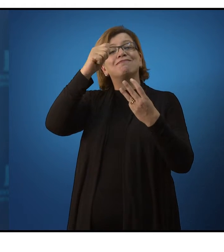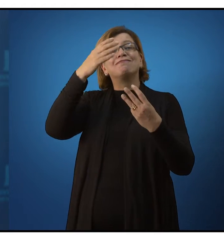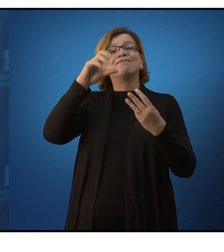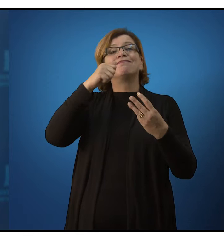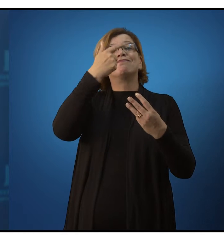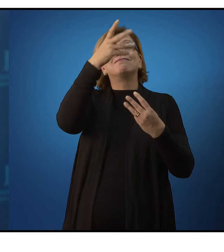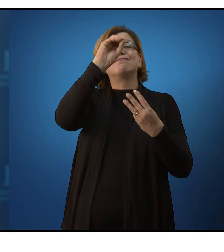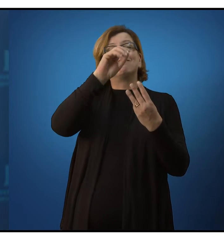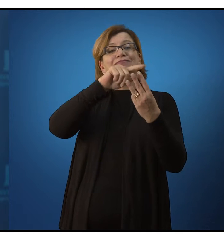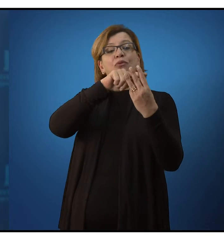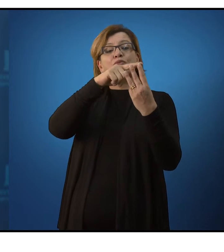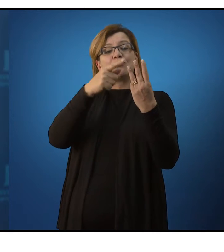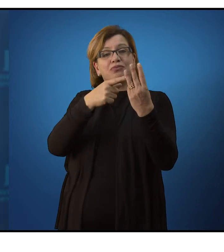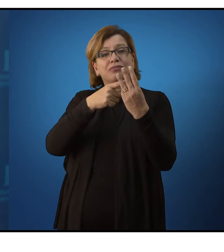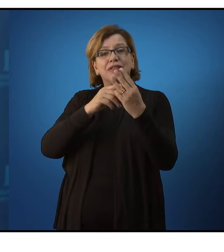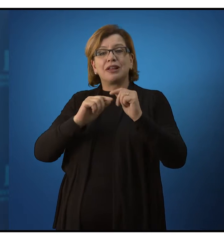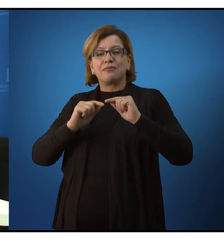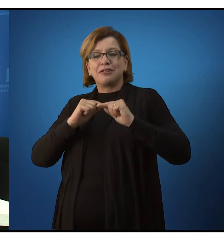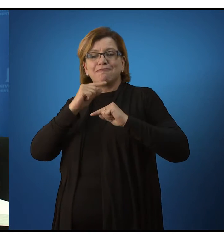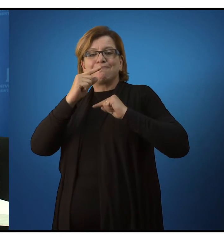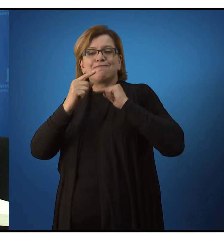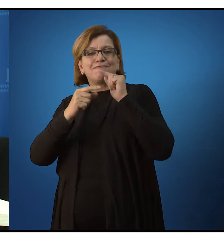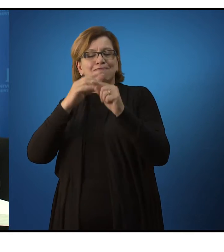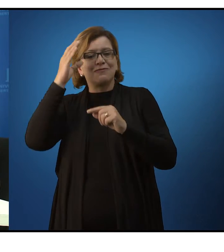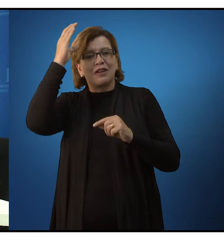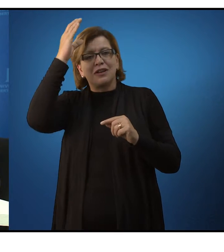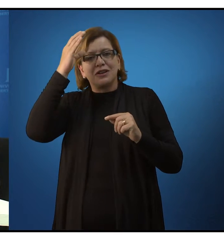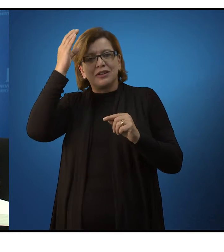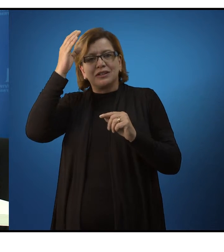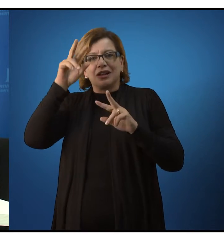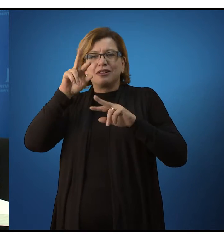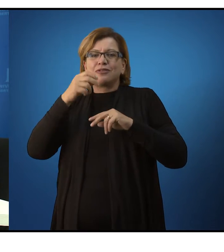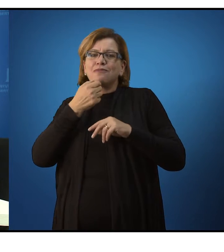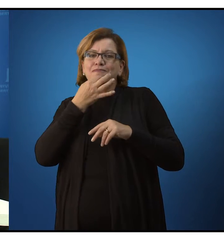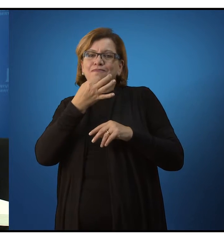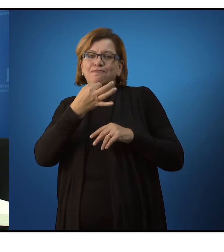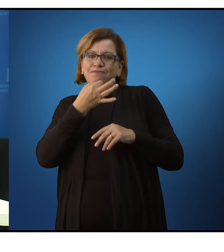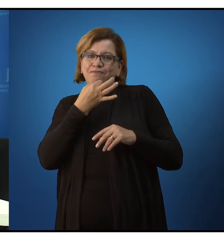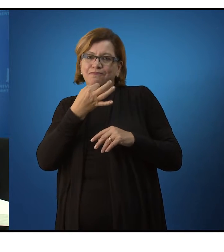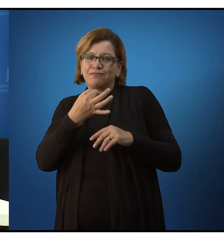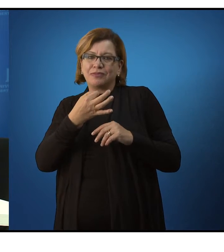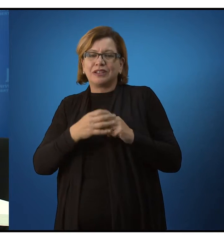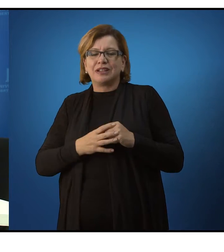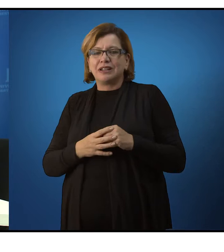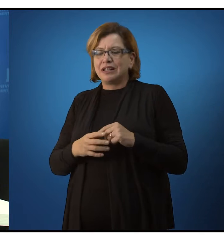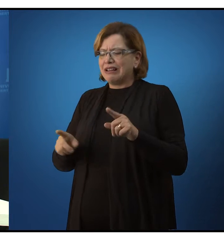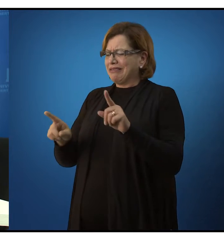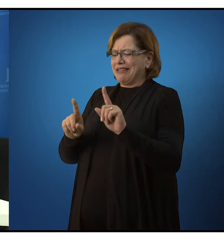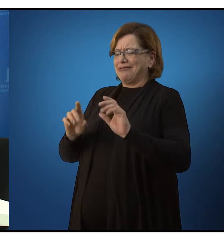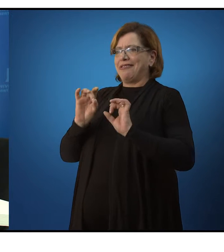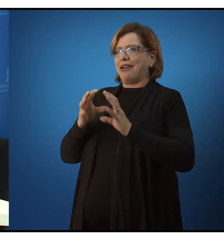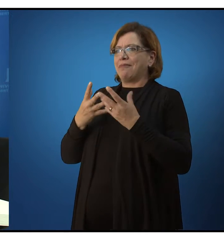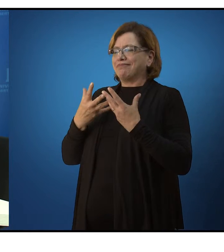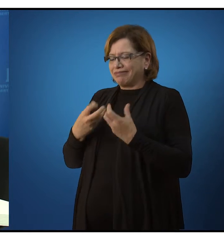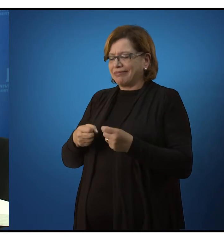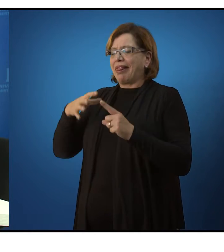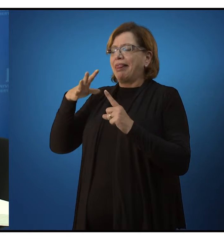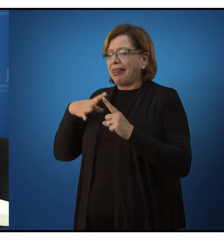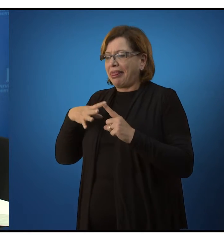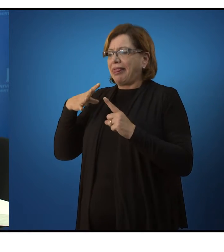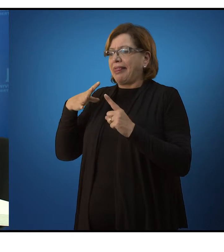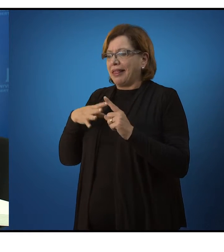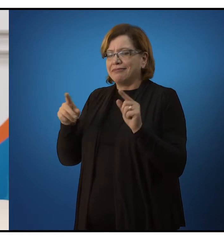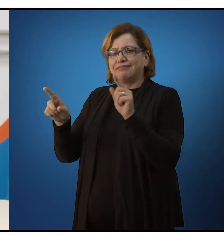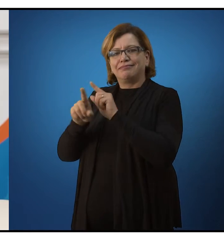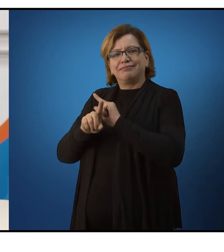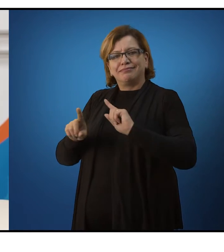sua... desenvolvendo a sua consciência como uma consciência crítica. Não somente aceitando o contexto de